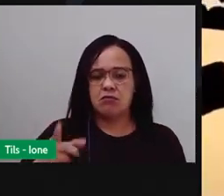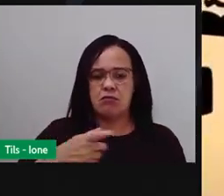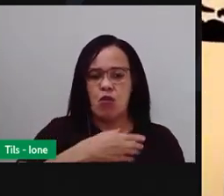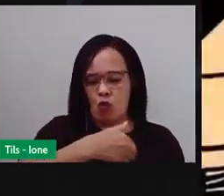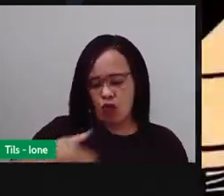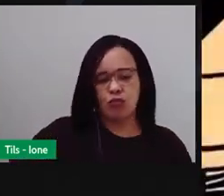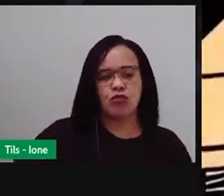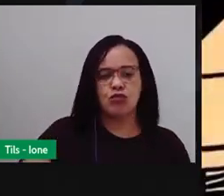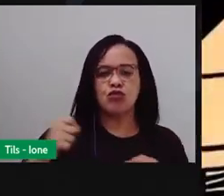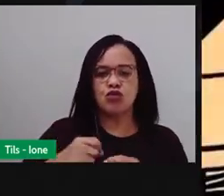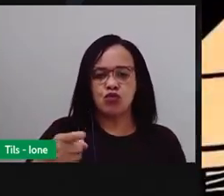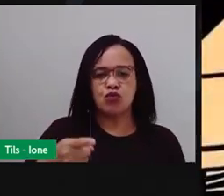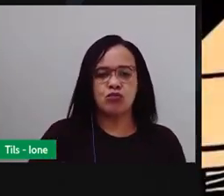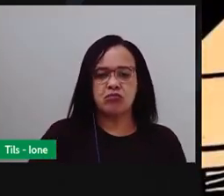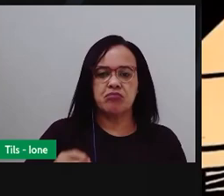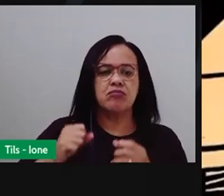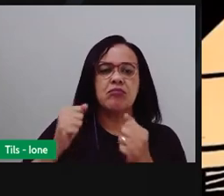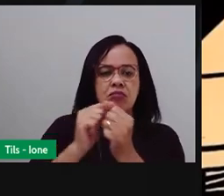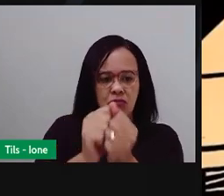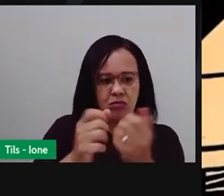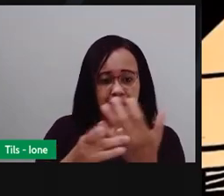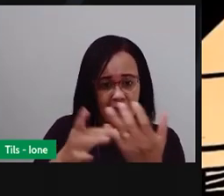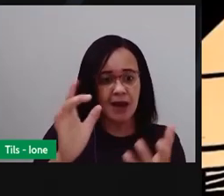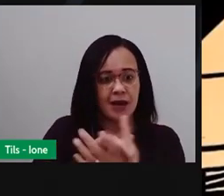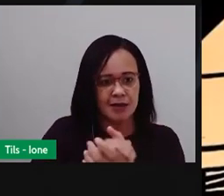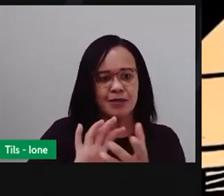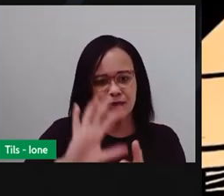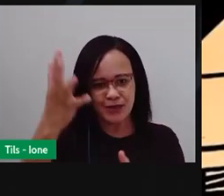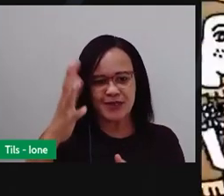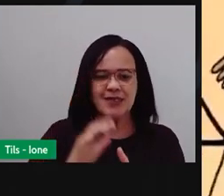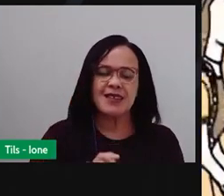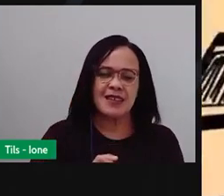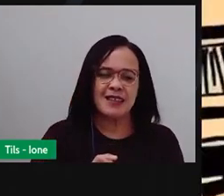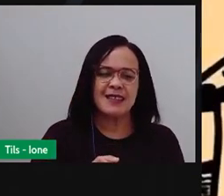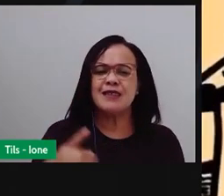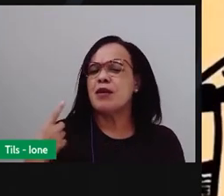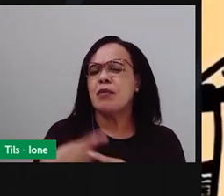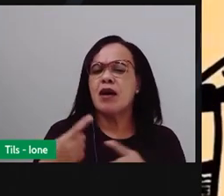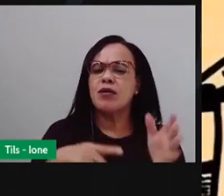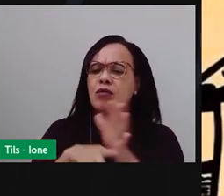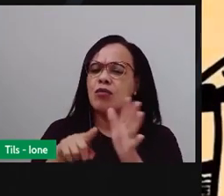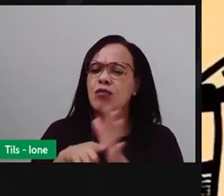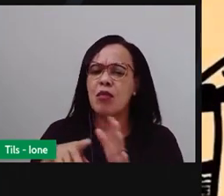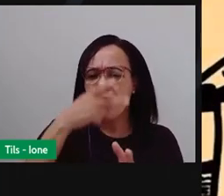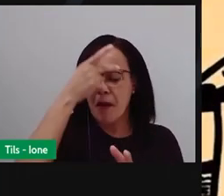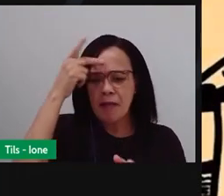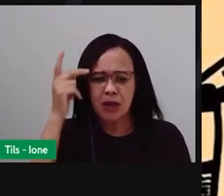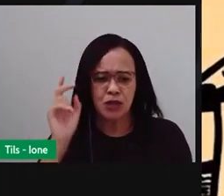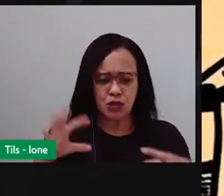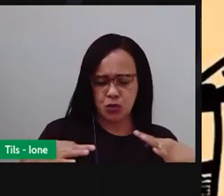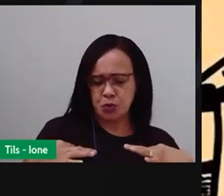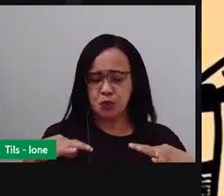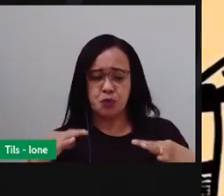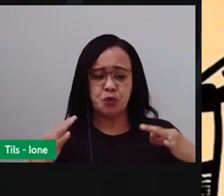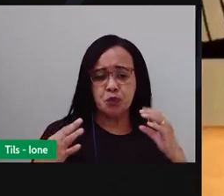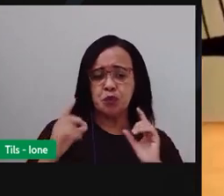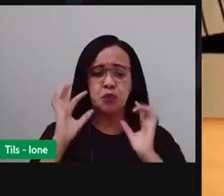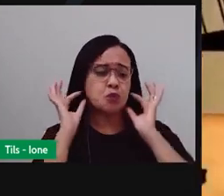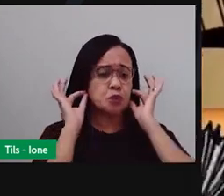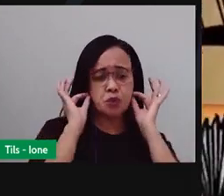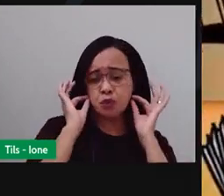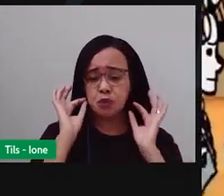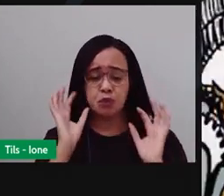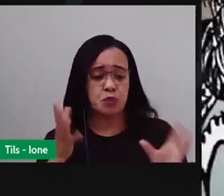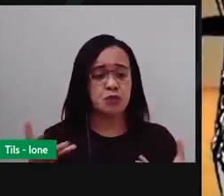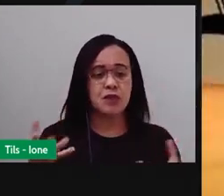acontece. E já se perguntou por que todo mundo vira granfina na hora de dançar a quadrilha e sai falando a narriê?